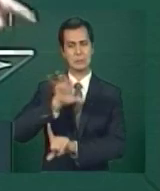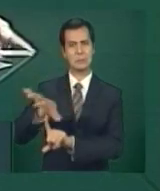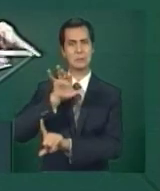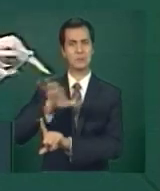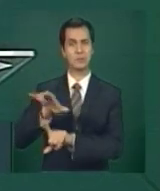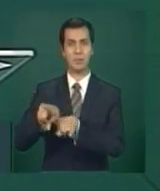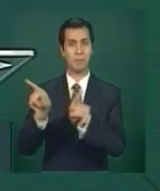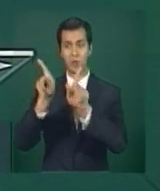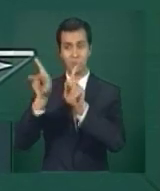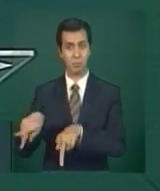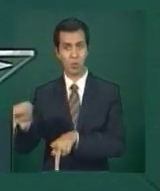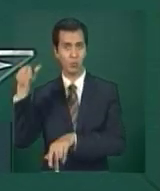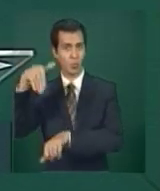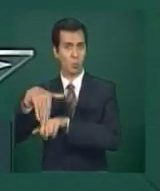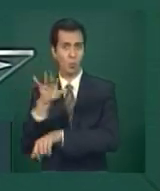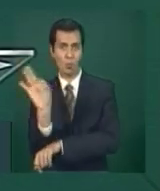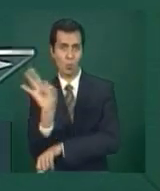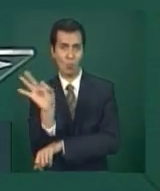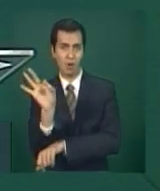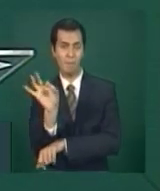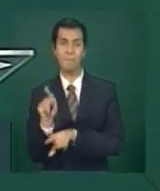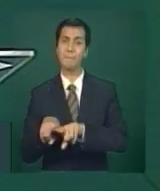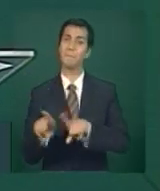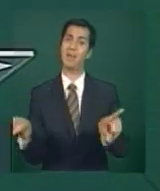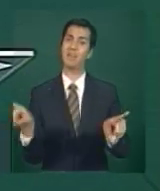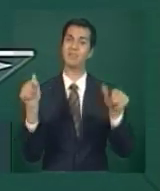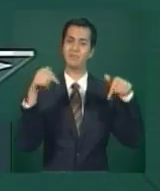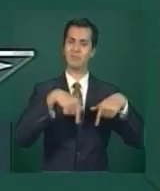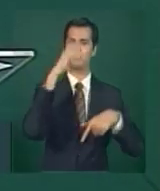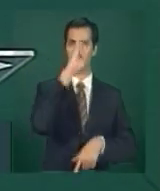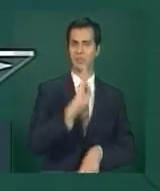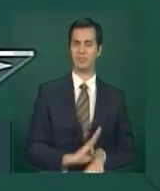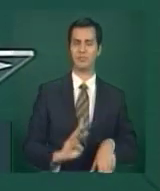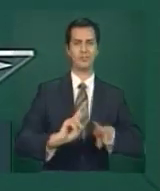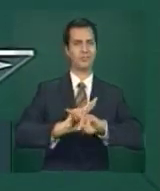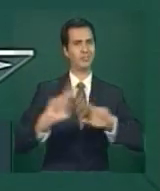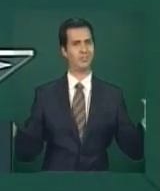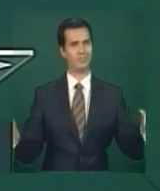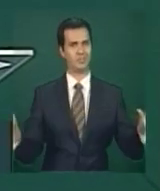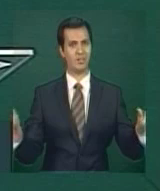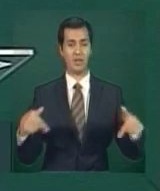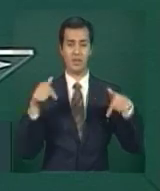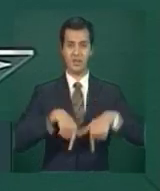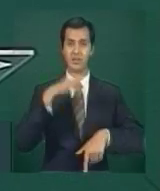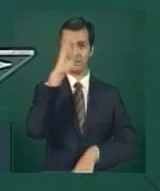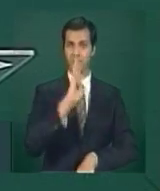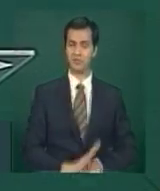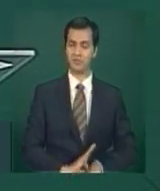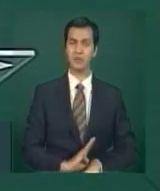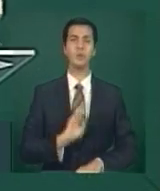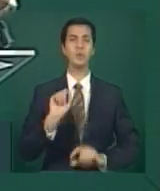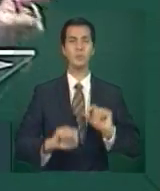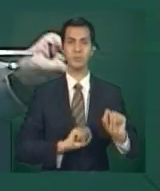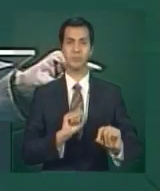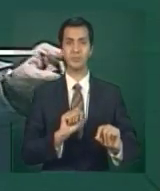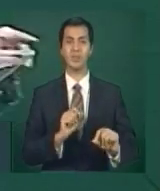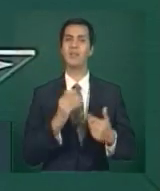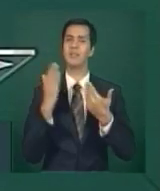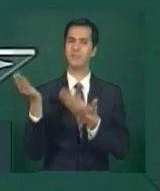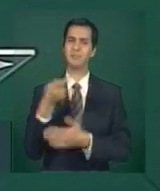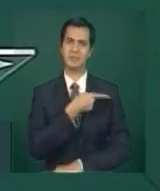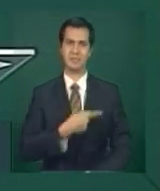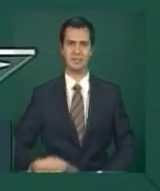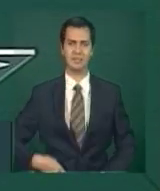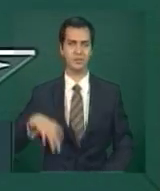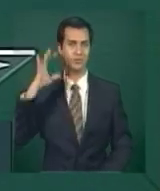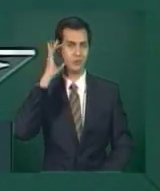ocorre ao contrário. E ocorre ao contrário o que nós temos nas suas mãos.